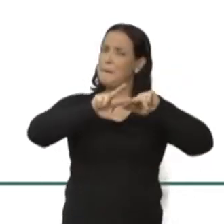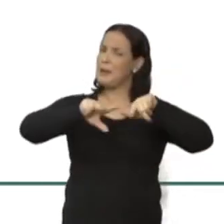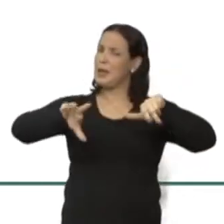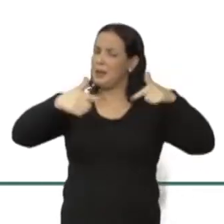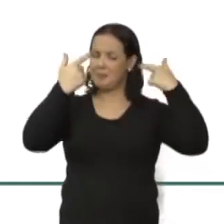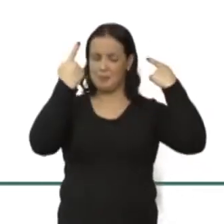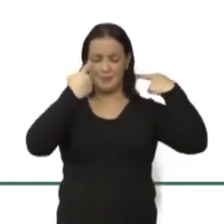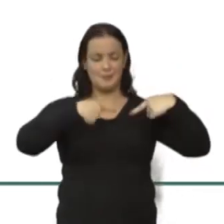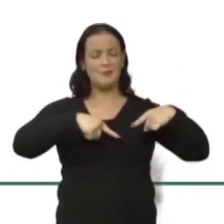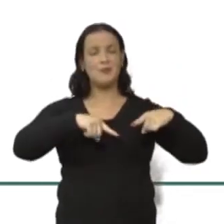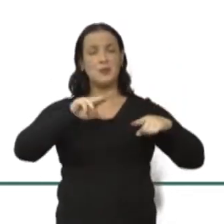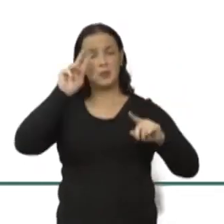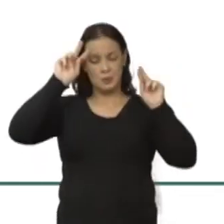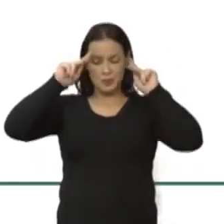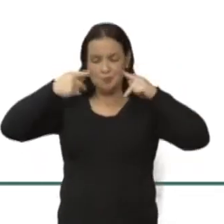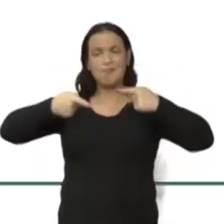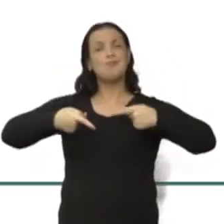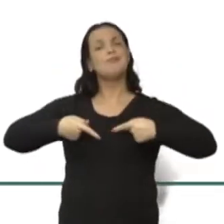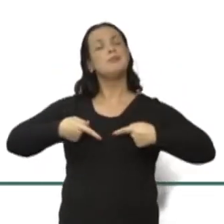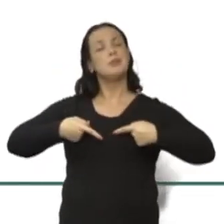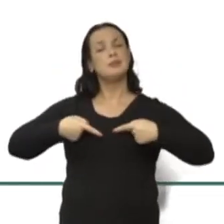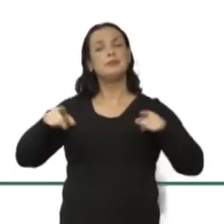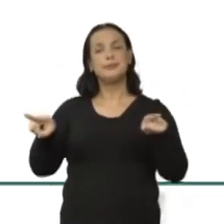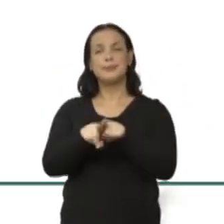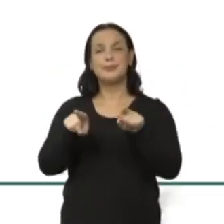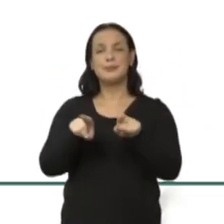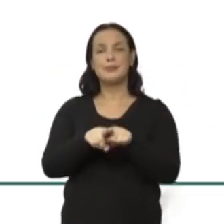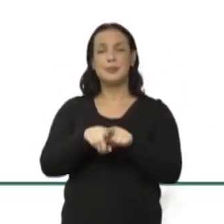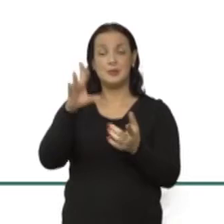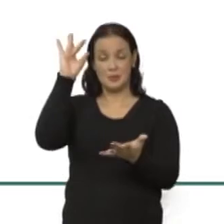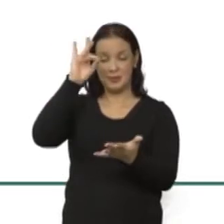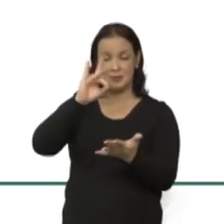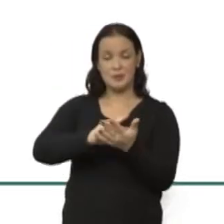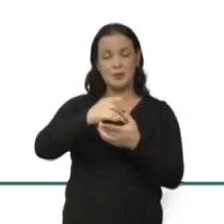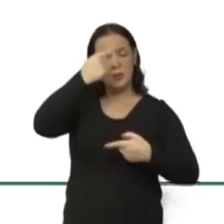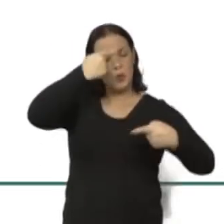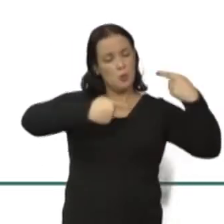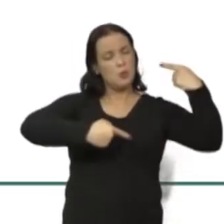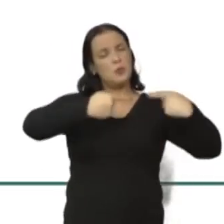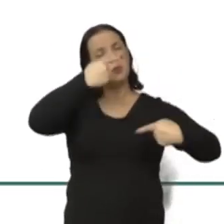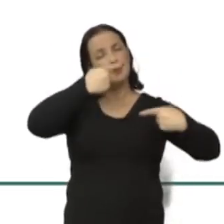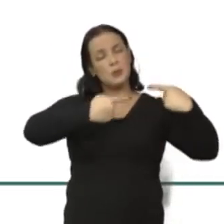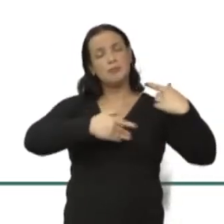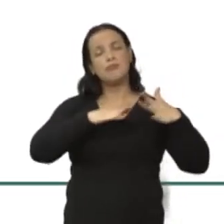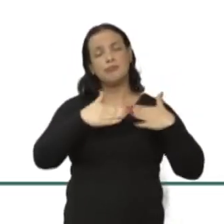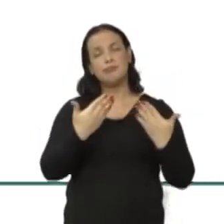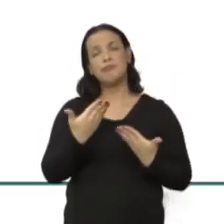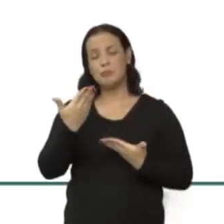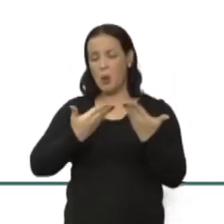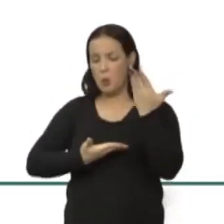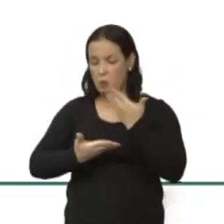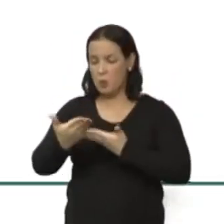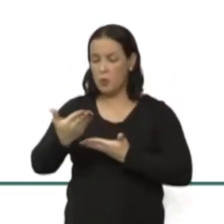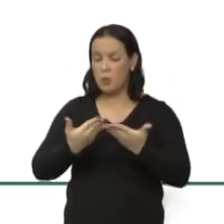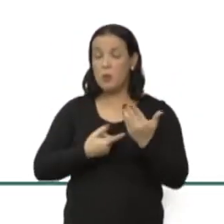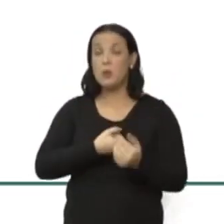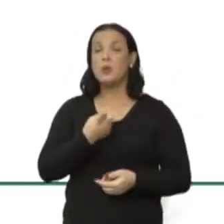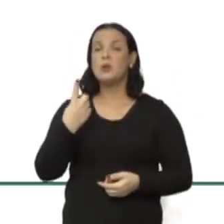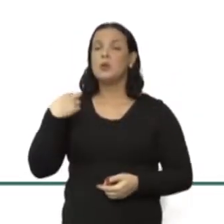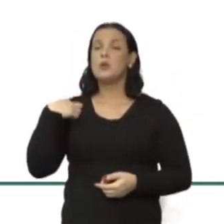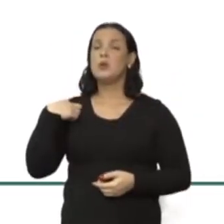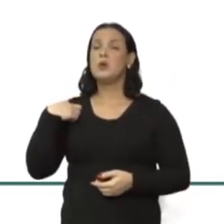essencialmente humanos e essencialmente dessas discussões. A gente foi transferindo a